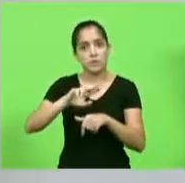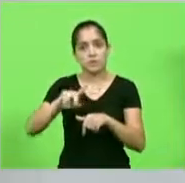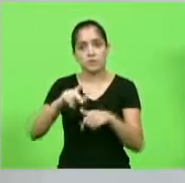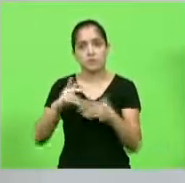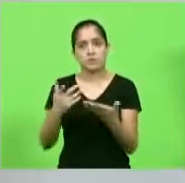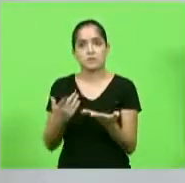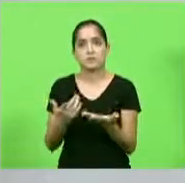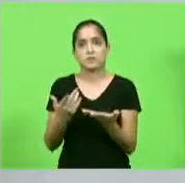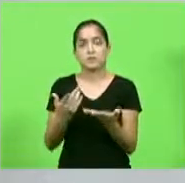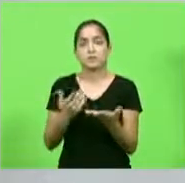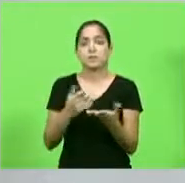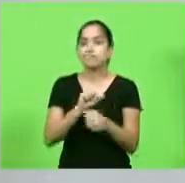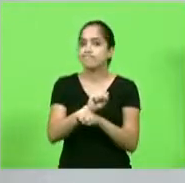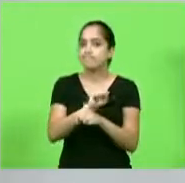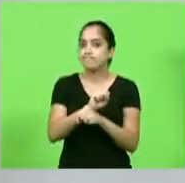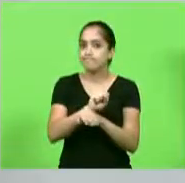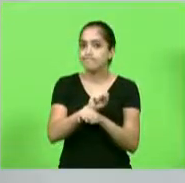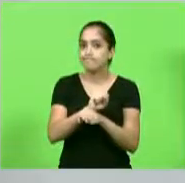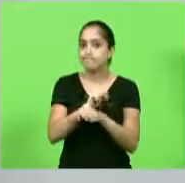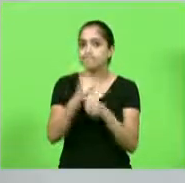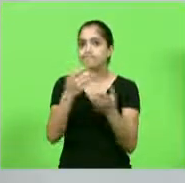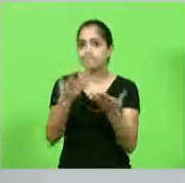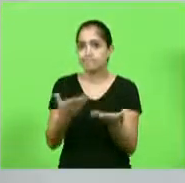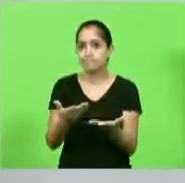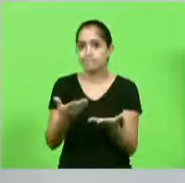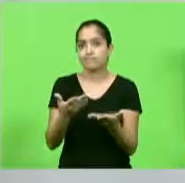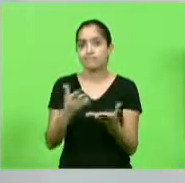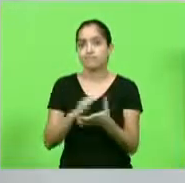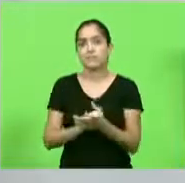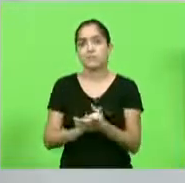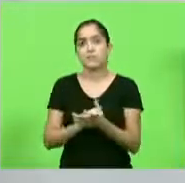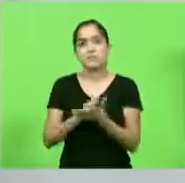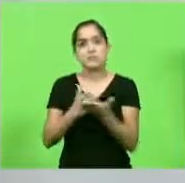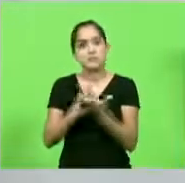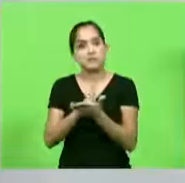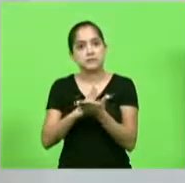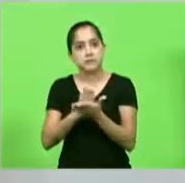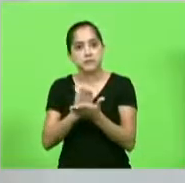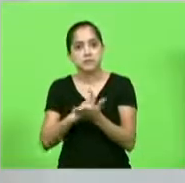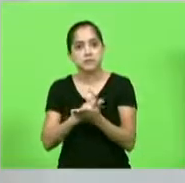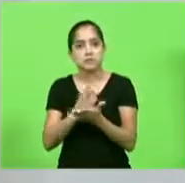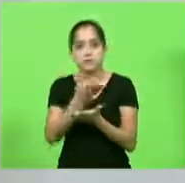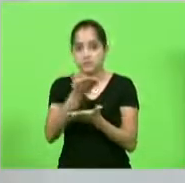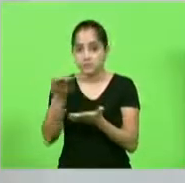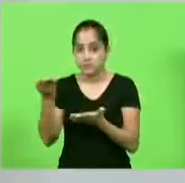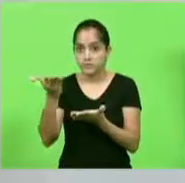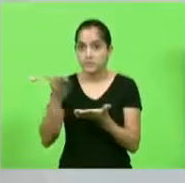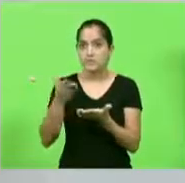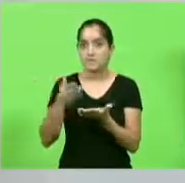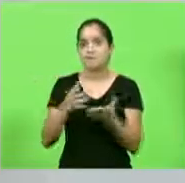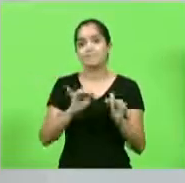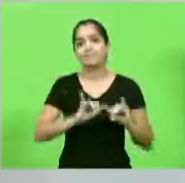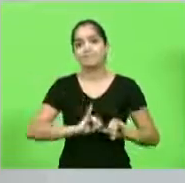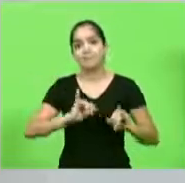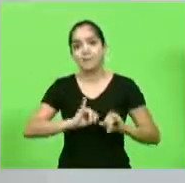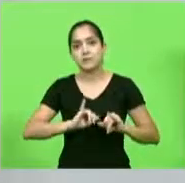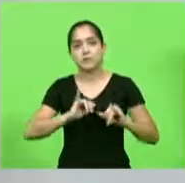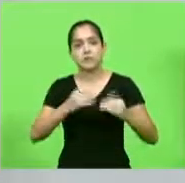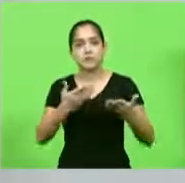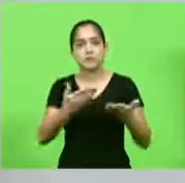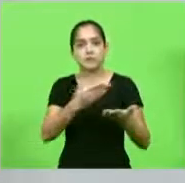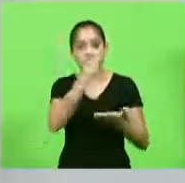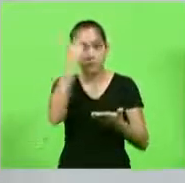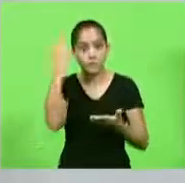Então, vamos parar com esse esquerdismo, esse eco-chatismo que está fazendo sofrer a população do